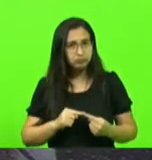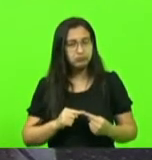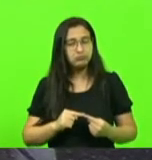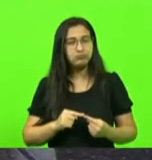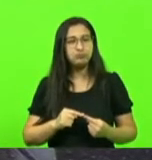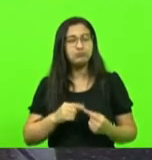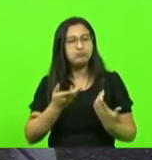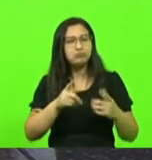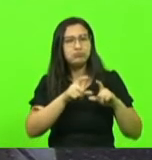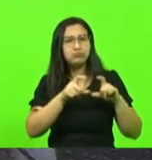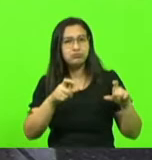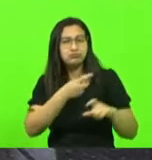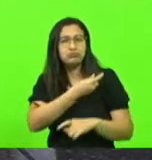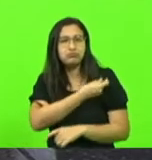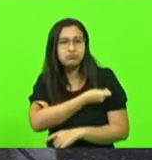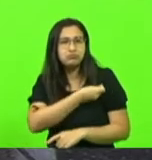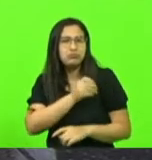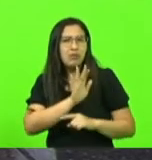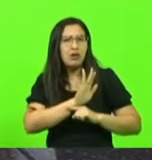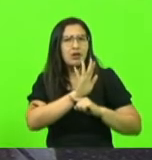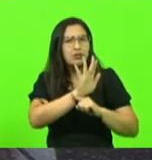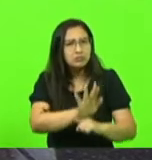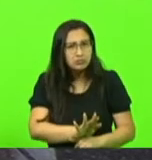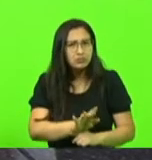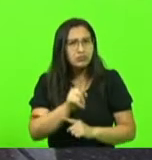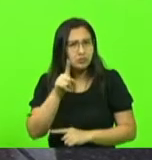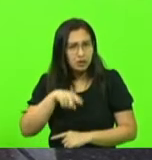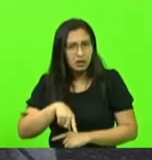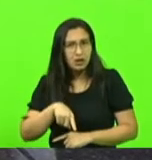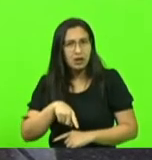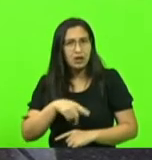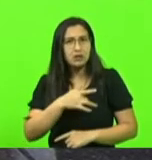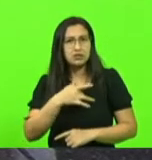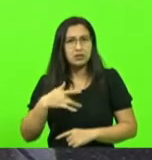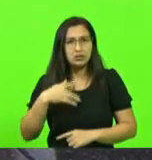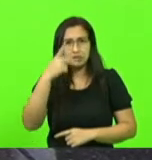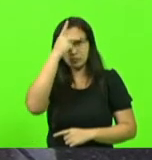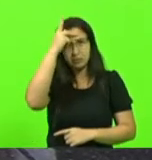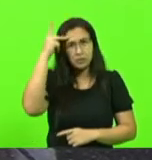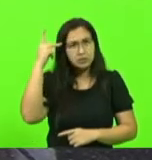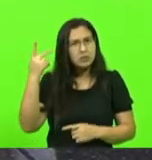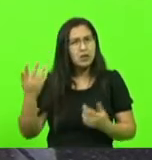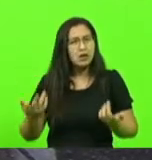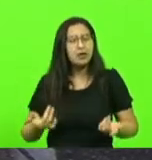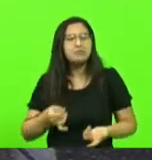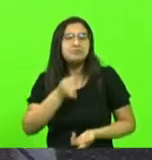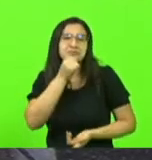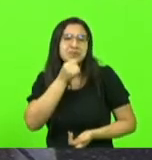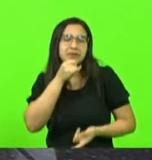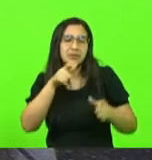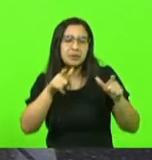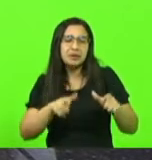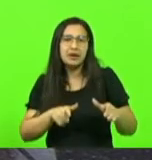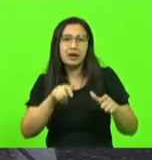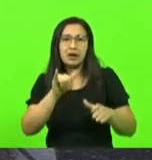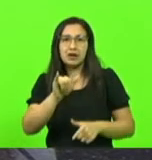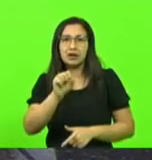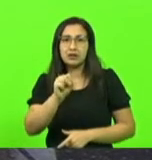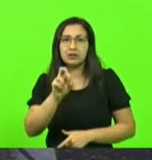passaporte sanitário ajuda na saúde das pessoas? Temos um exemplo em Israel, muito claro.